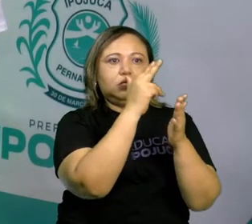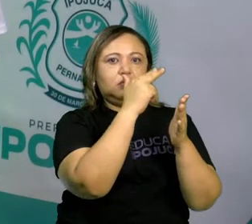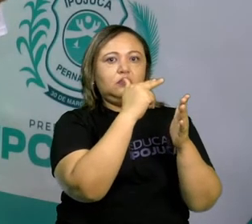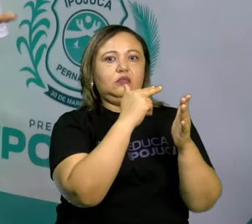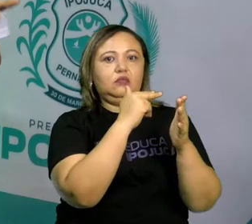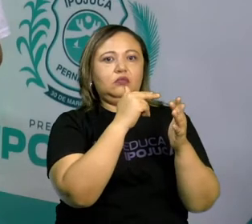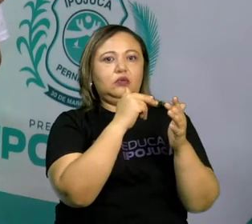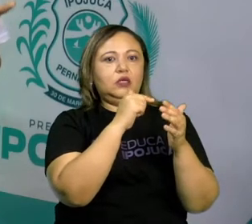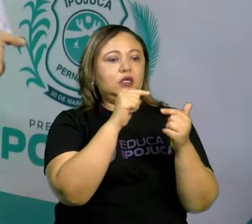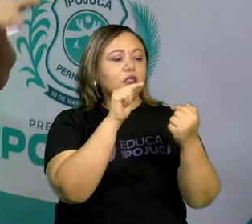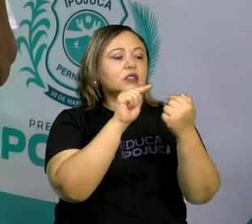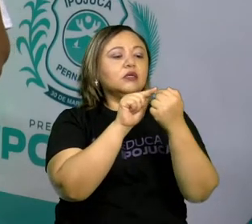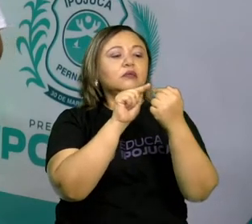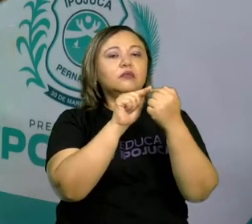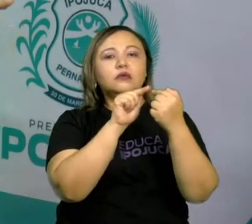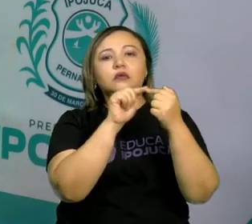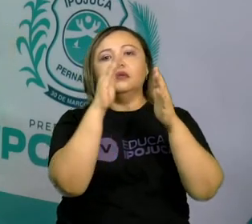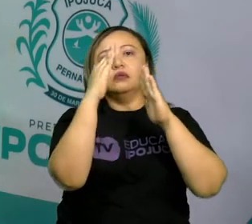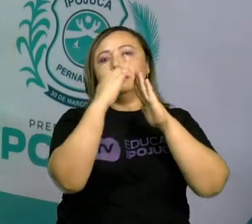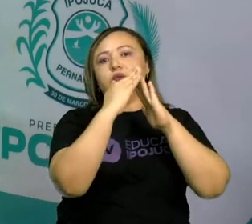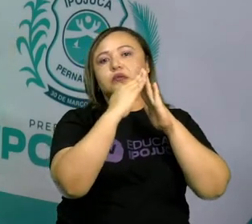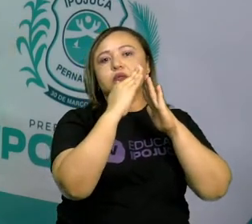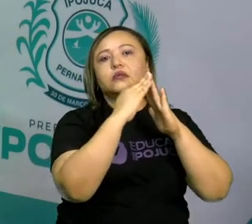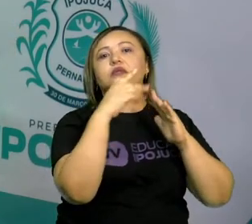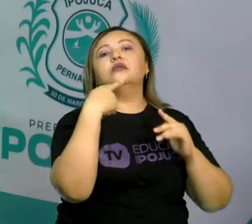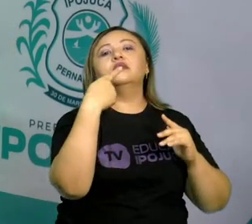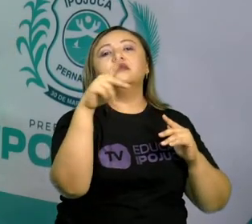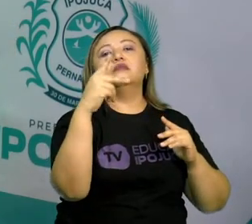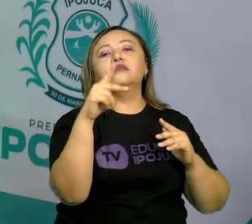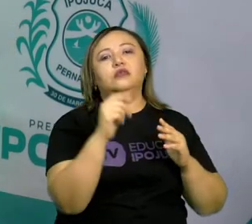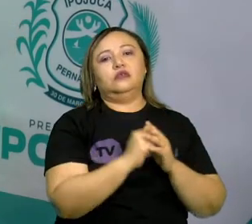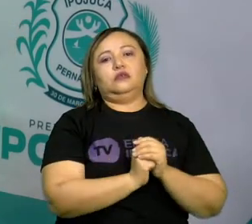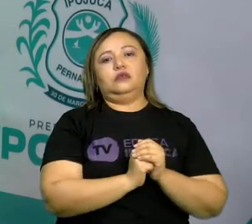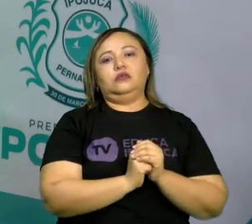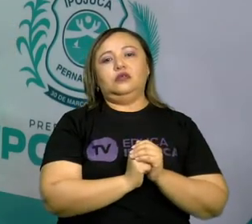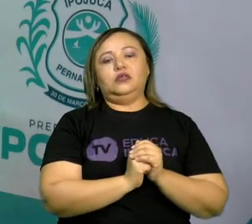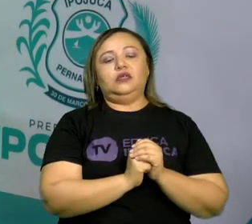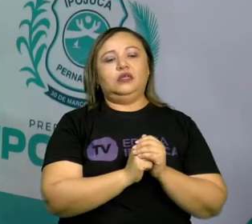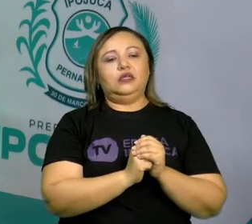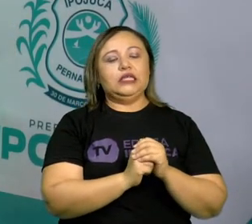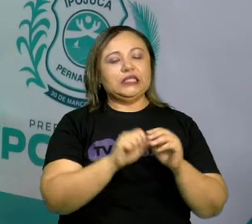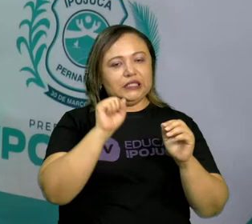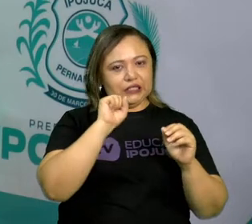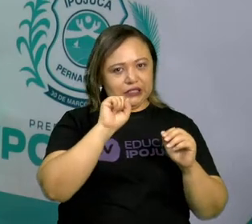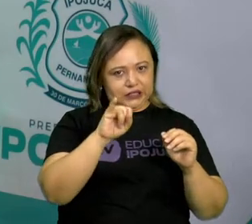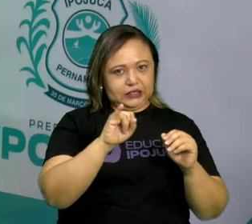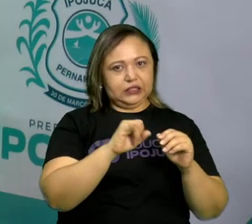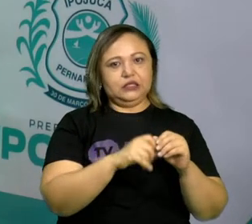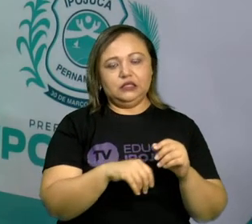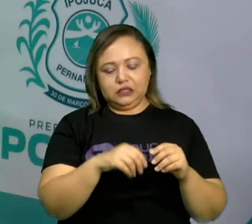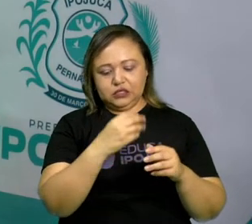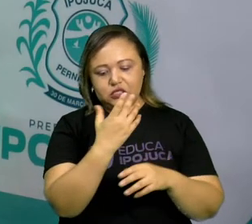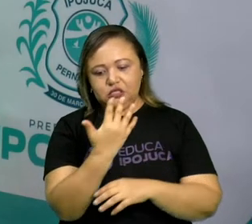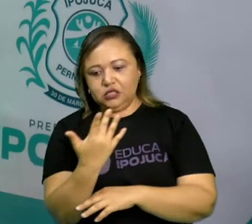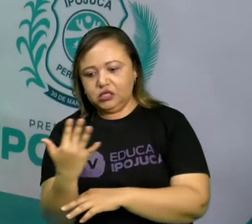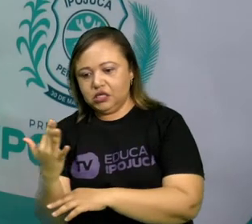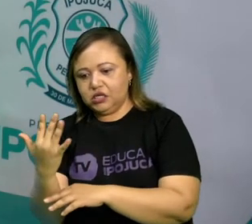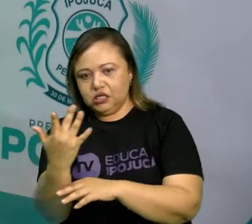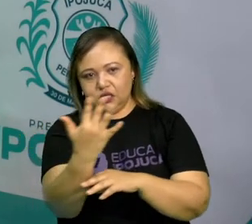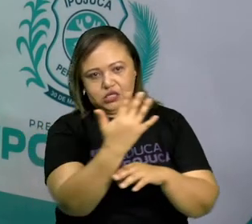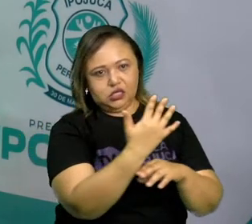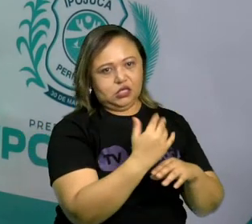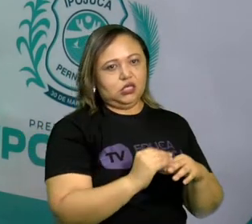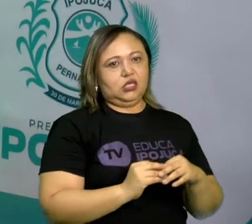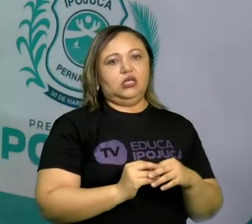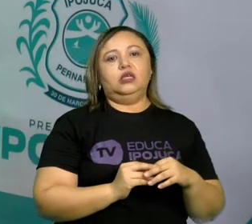Faz esse desenho bem lindo, bem pintado, vê se tiver jardim, tubinho e depois leva pra escola. Diga assim, professora, vamos fazer um